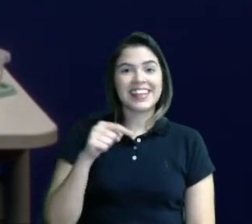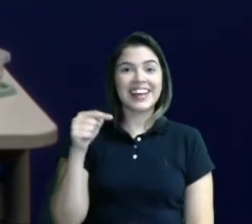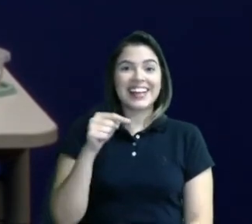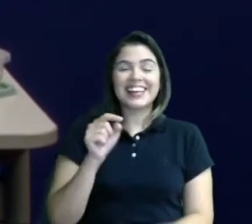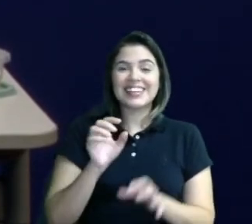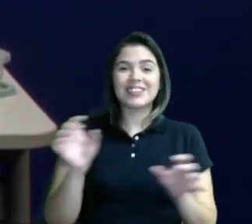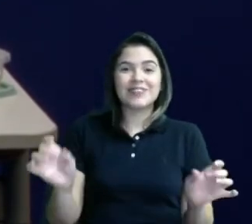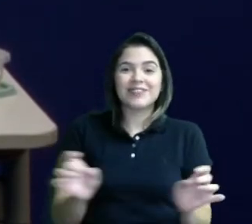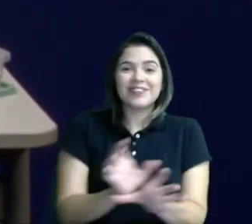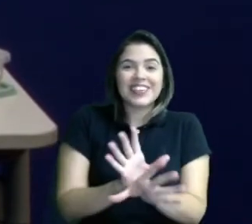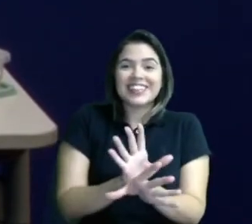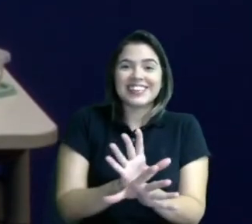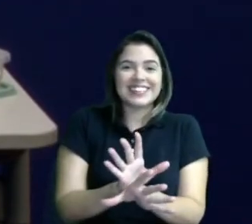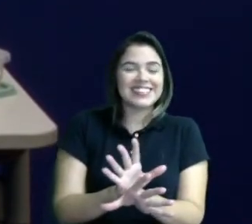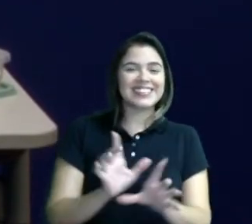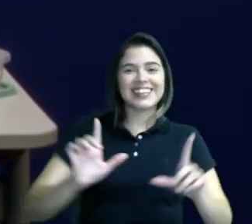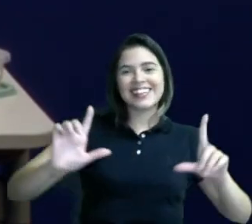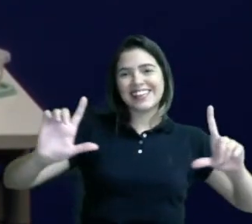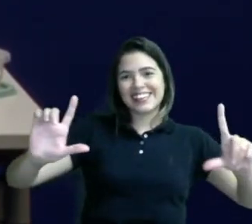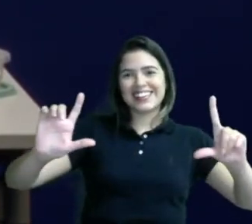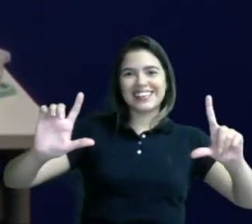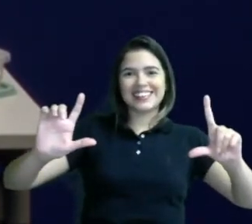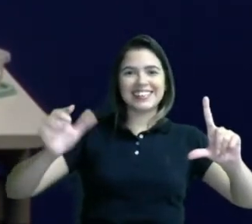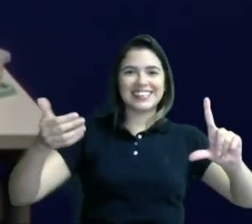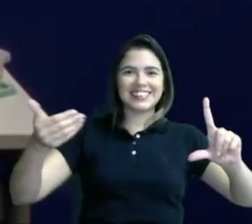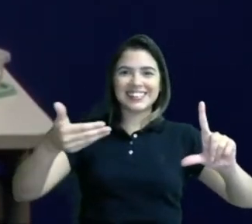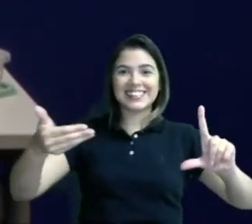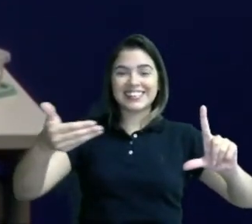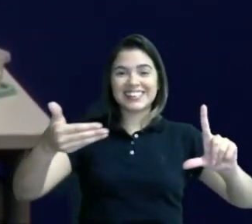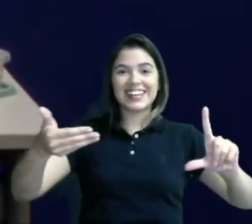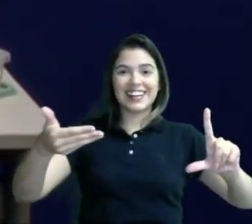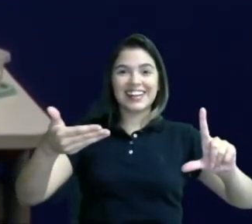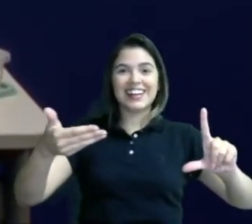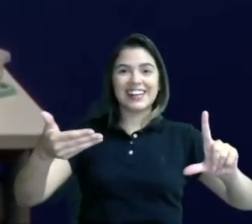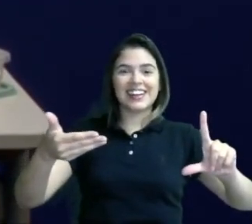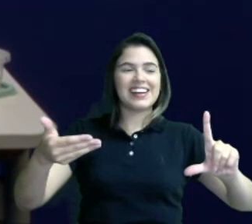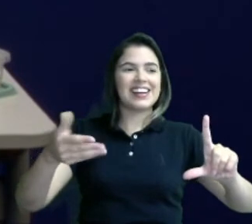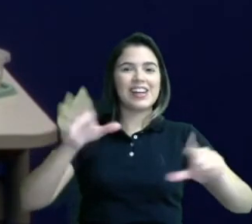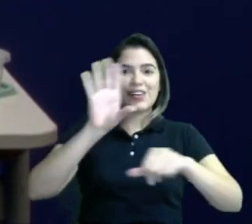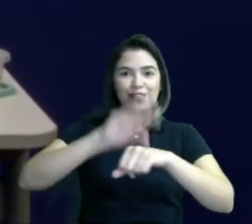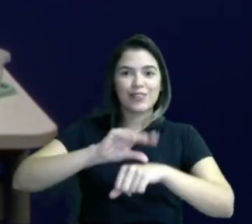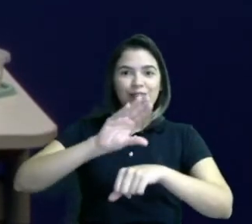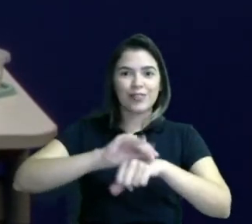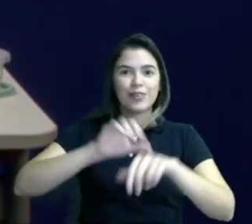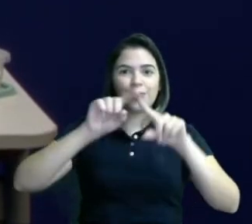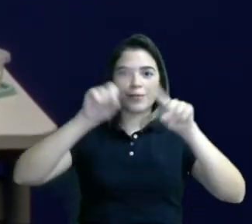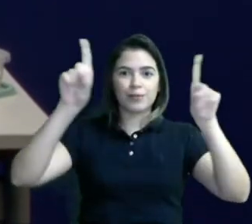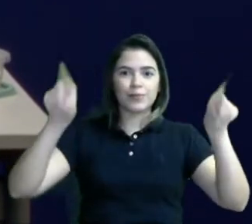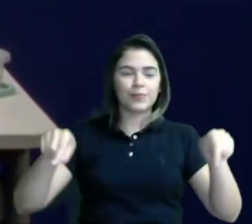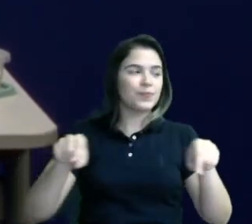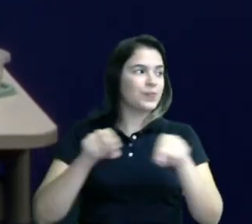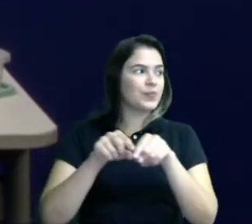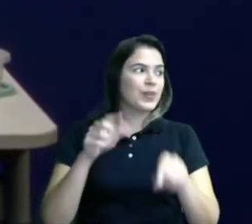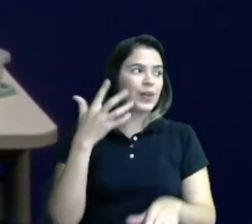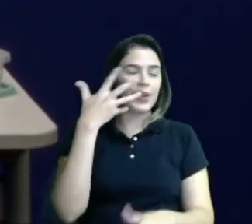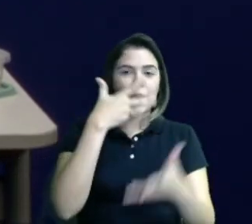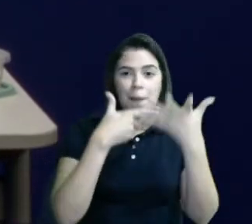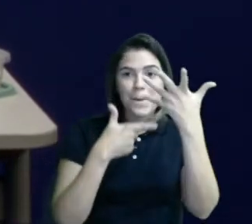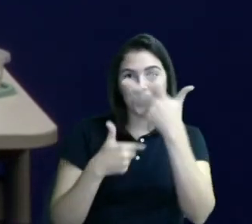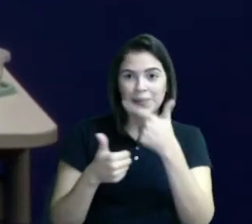Tcharam! Aqui está, ó. O porta-retrato. A moldura. Tá vendo? Toda